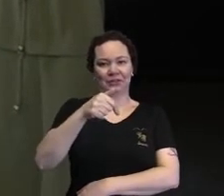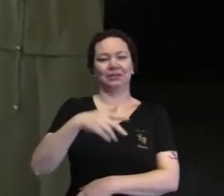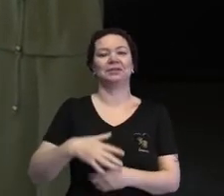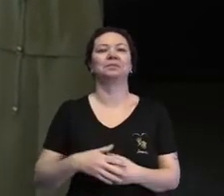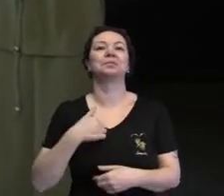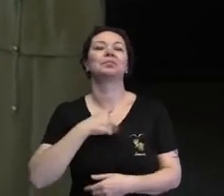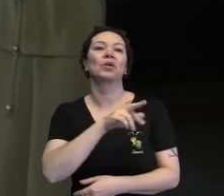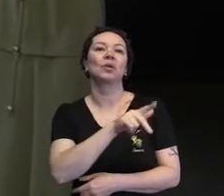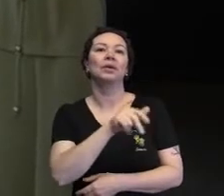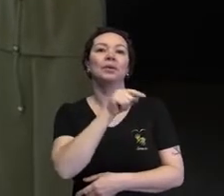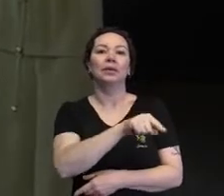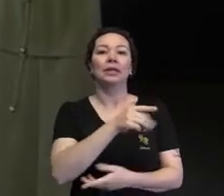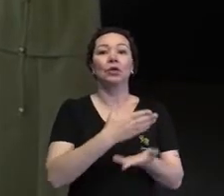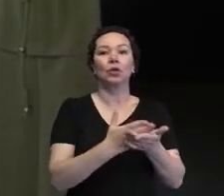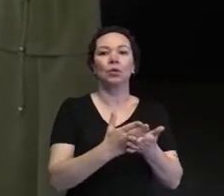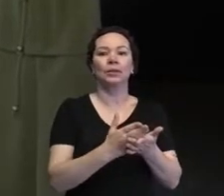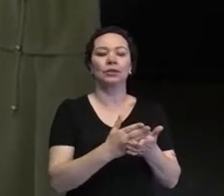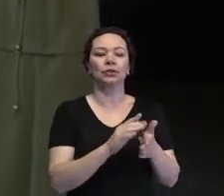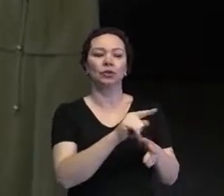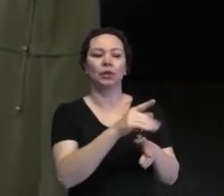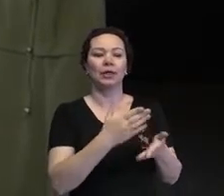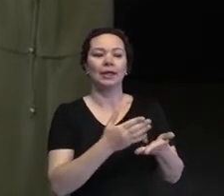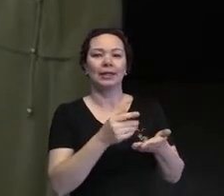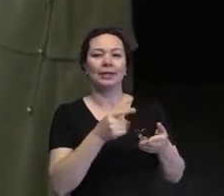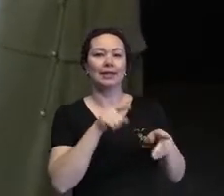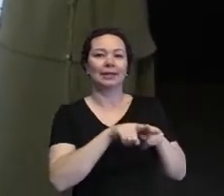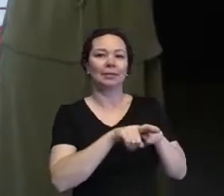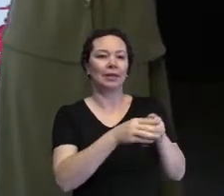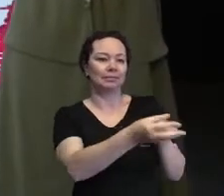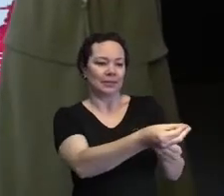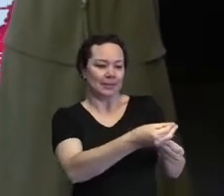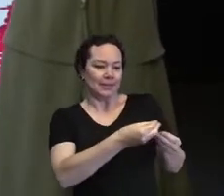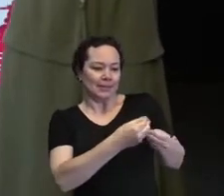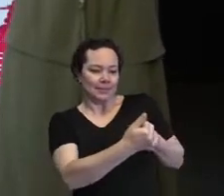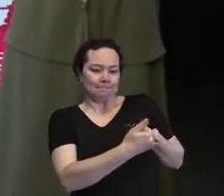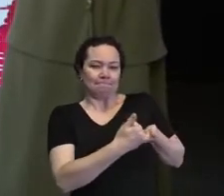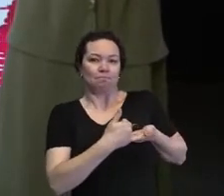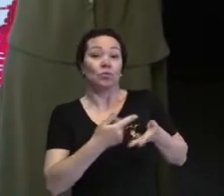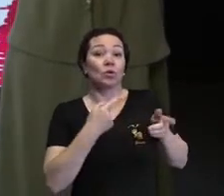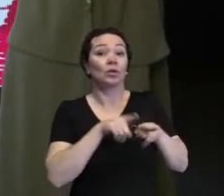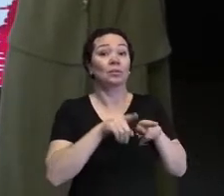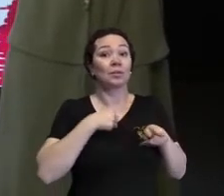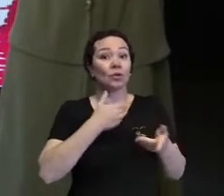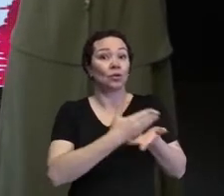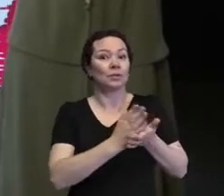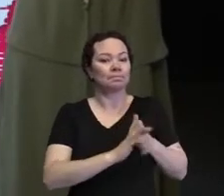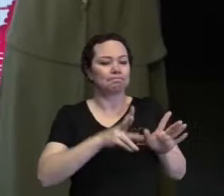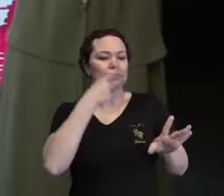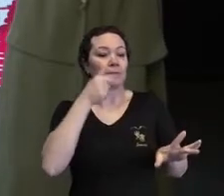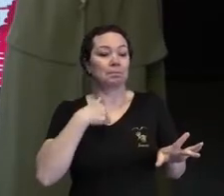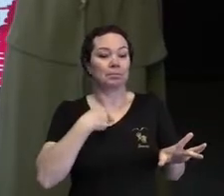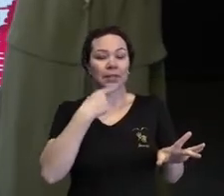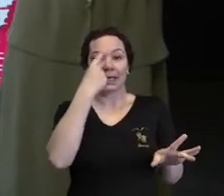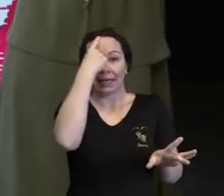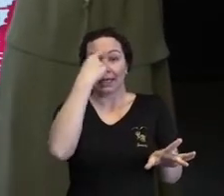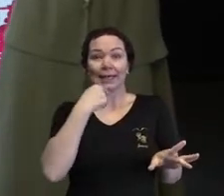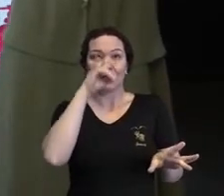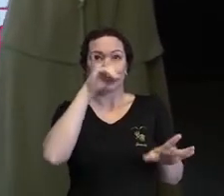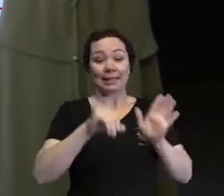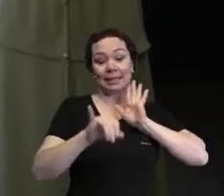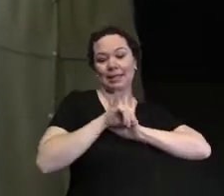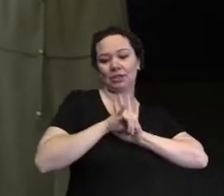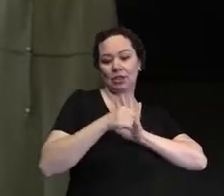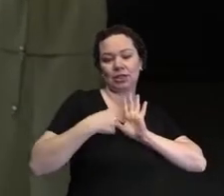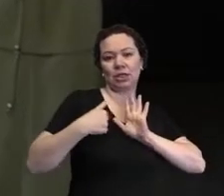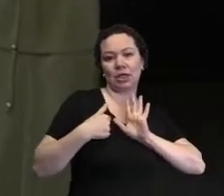ele começou a invadir um pouco o meu espaço. E eu também comecei a sentir a minha identidade um pouco questionada na minha casa. Em que sentido?